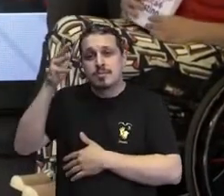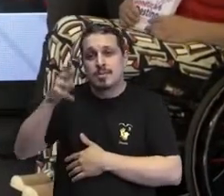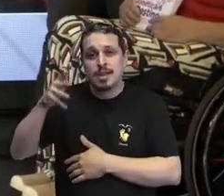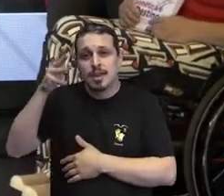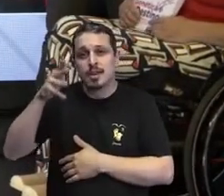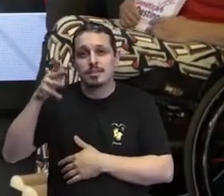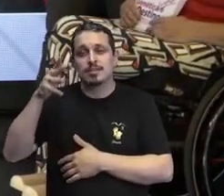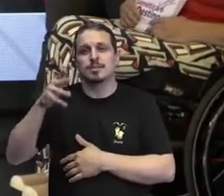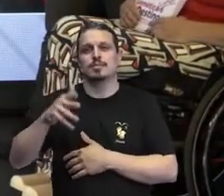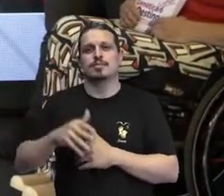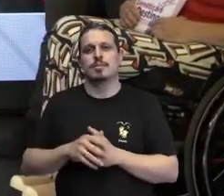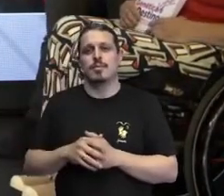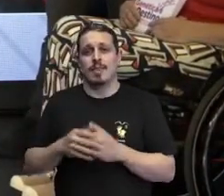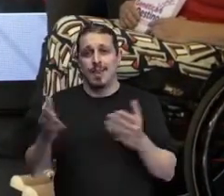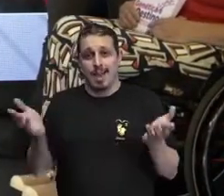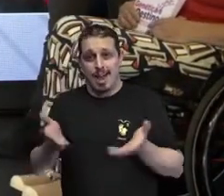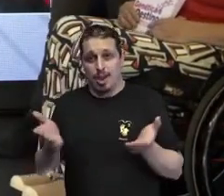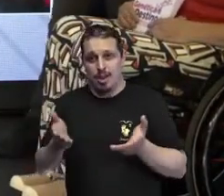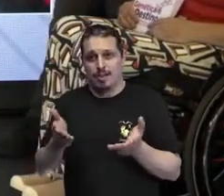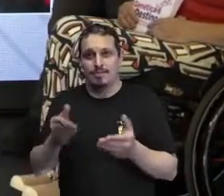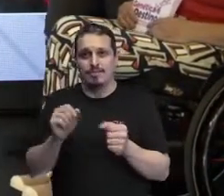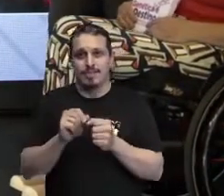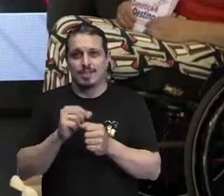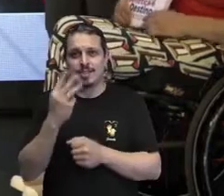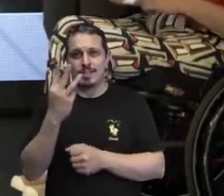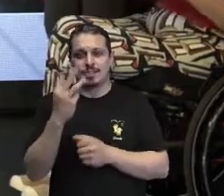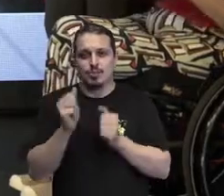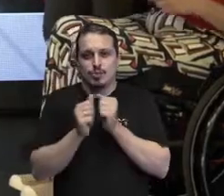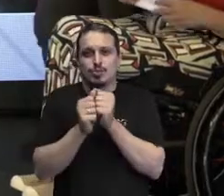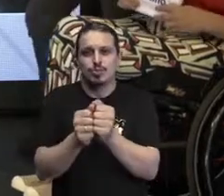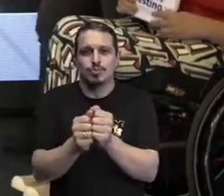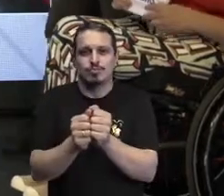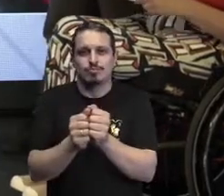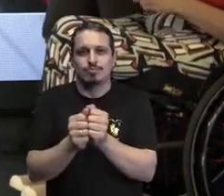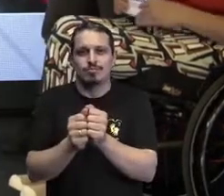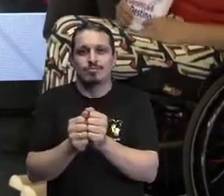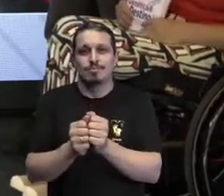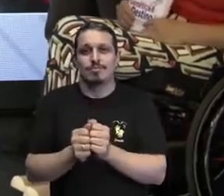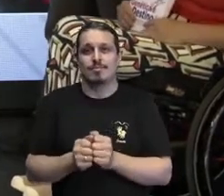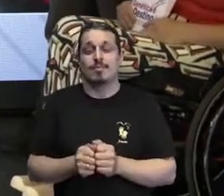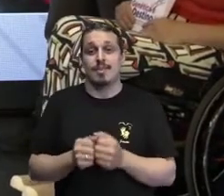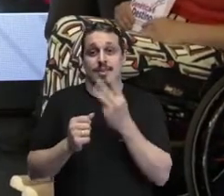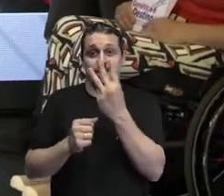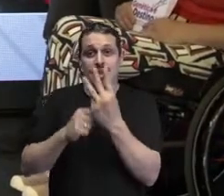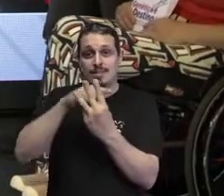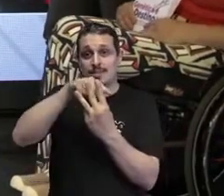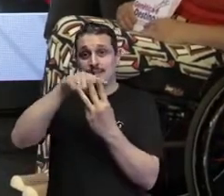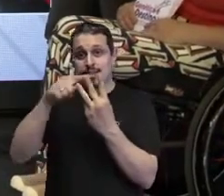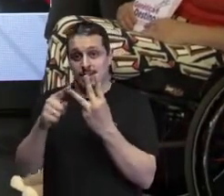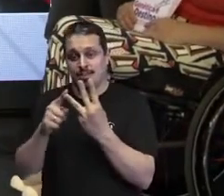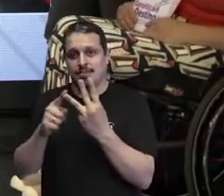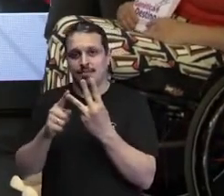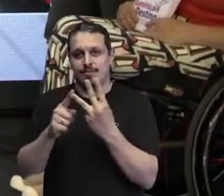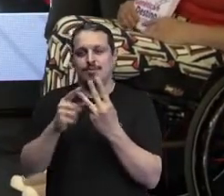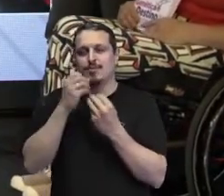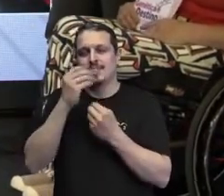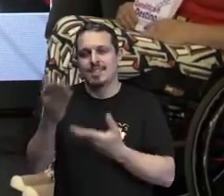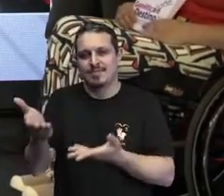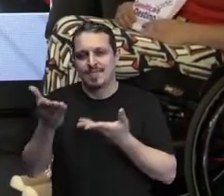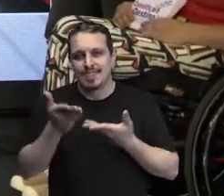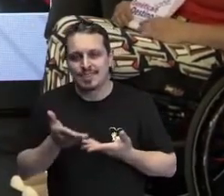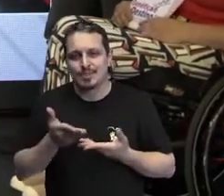Agora fechou o time, hein? Catarina, Marília e Luísa. Bem-vindas! Vou começar